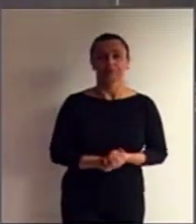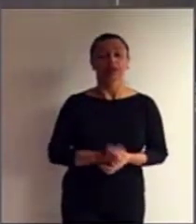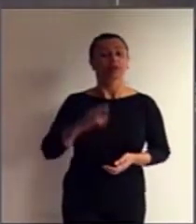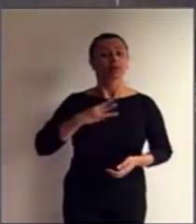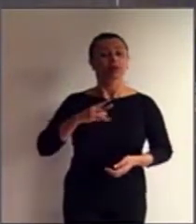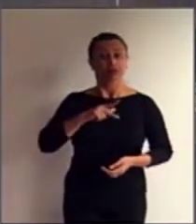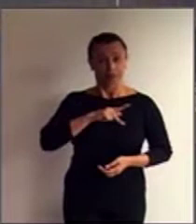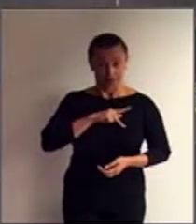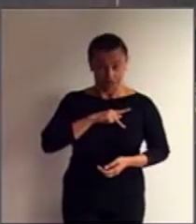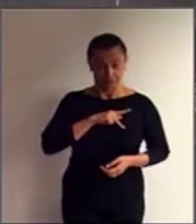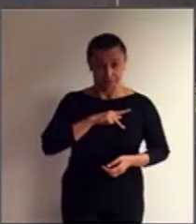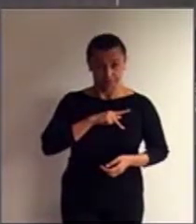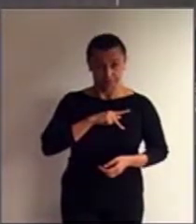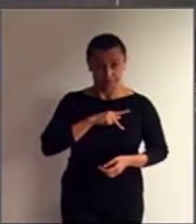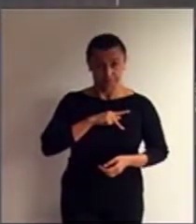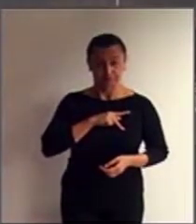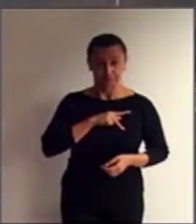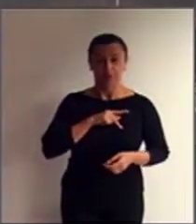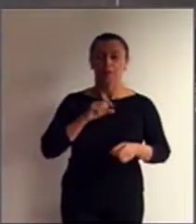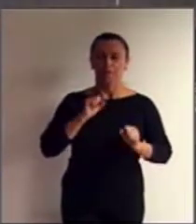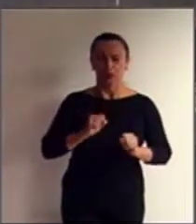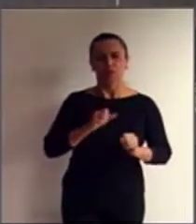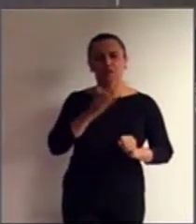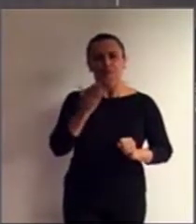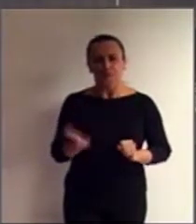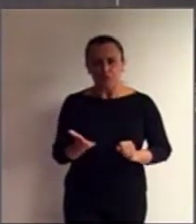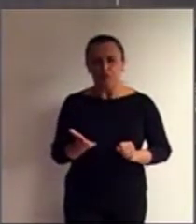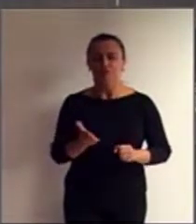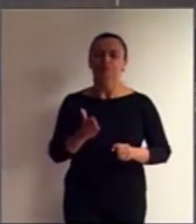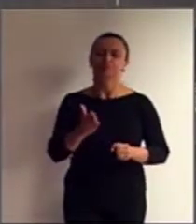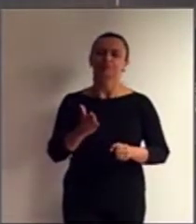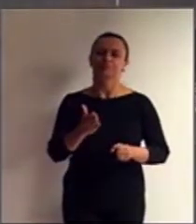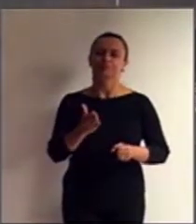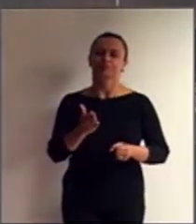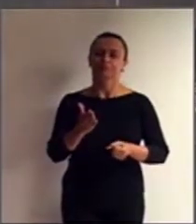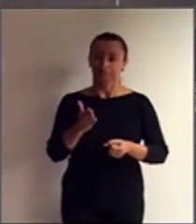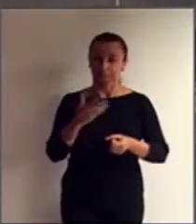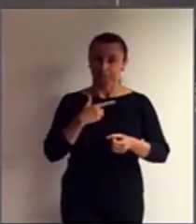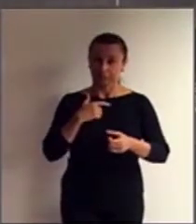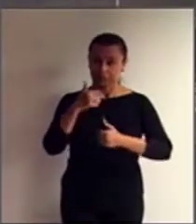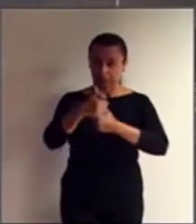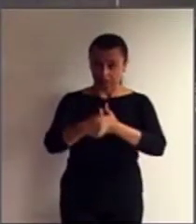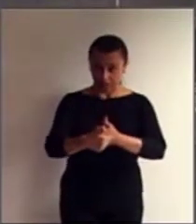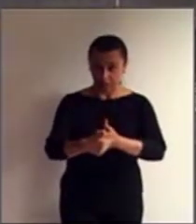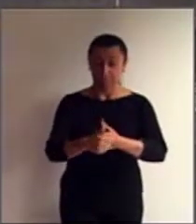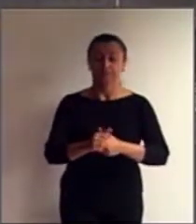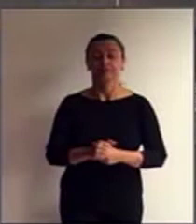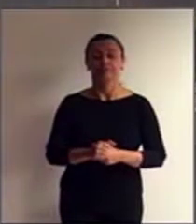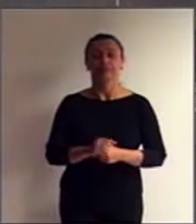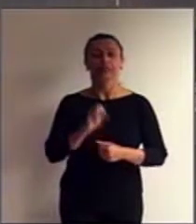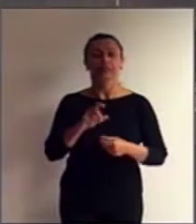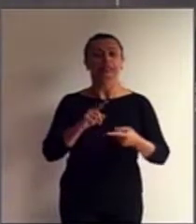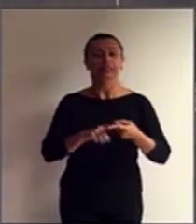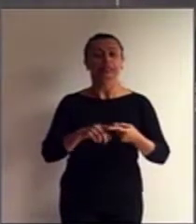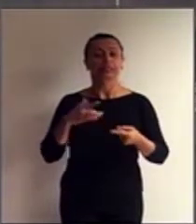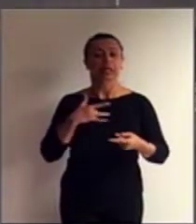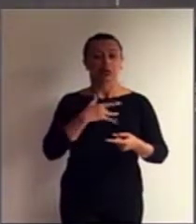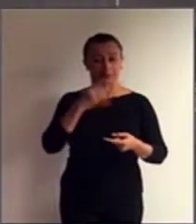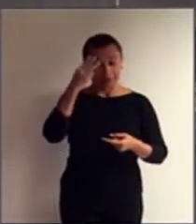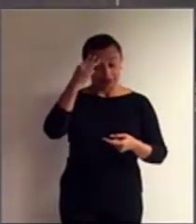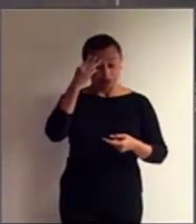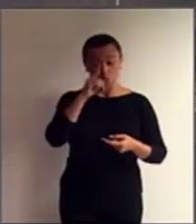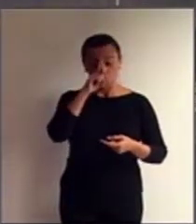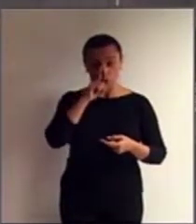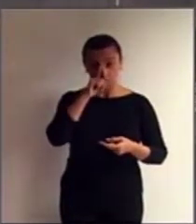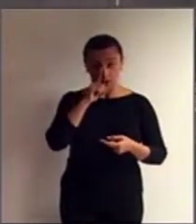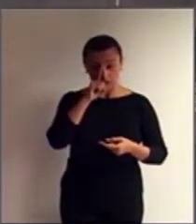Público, ele fará o pedido de interdição nos seguintes casos. Quando houver saúde mental grávido interditando